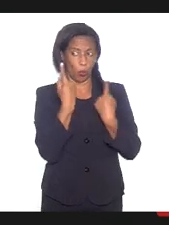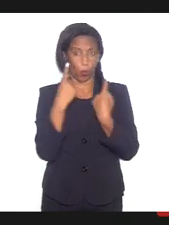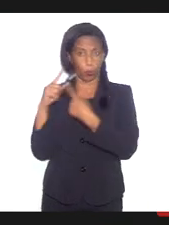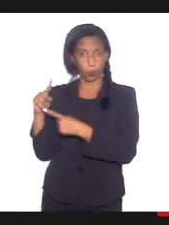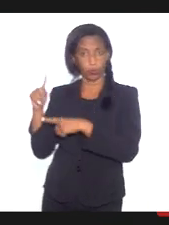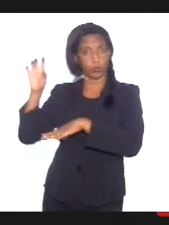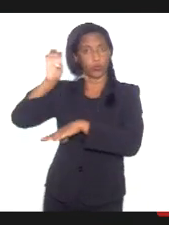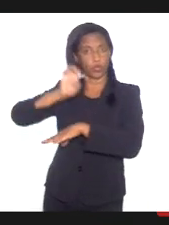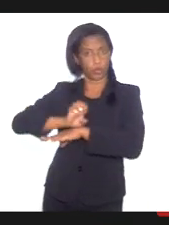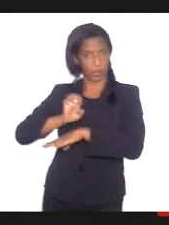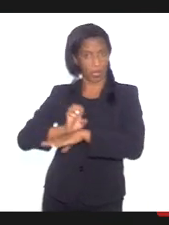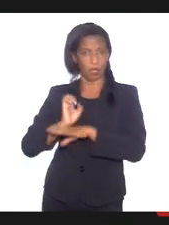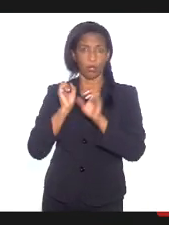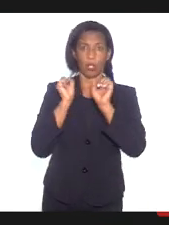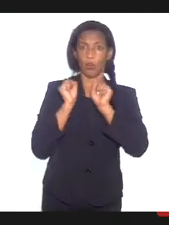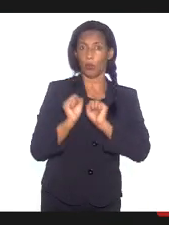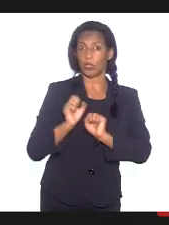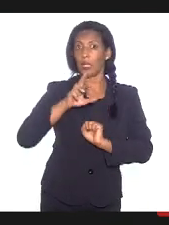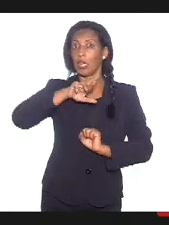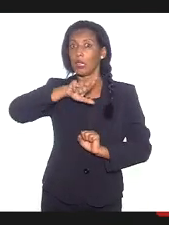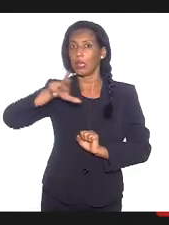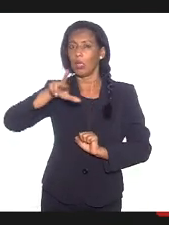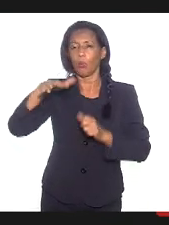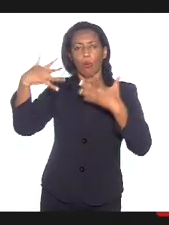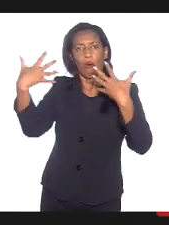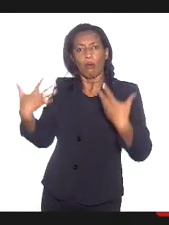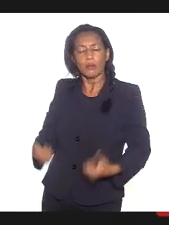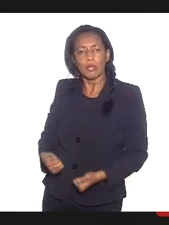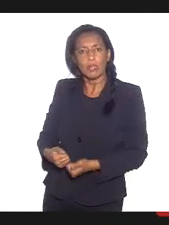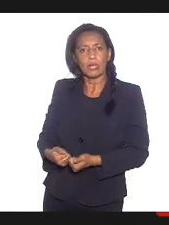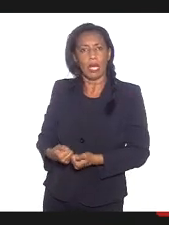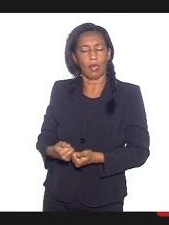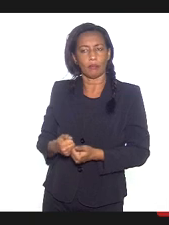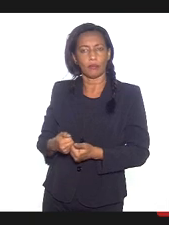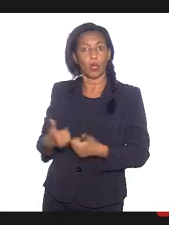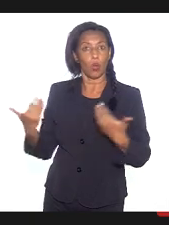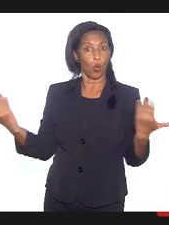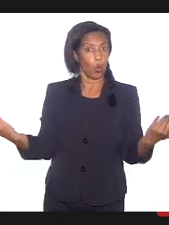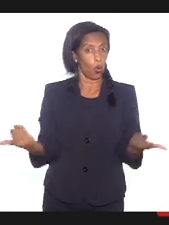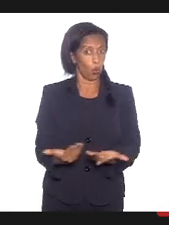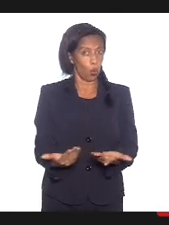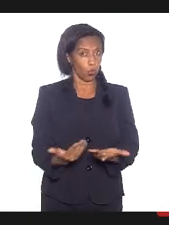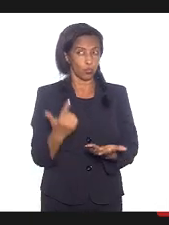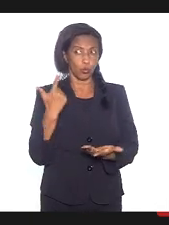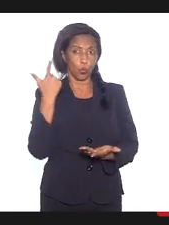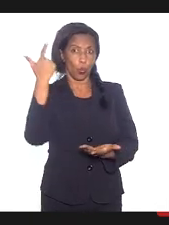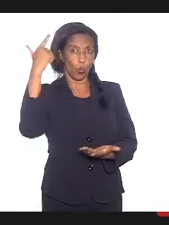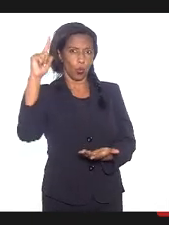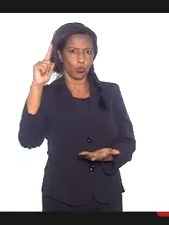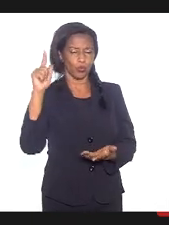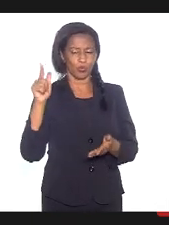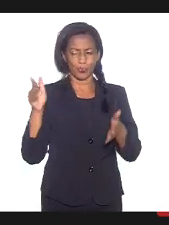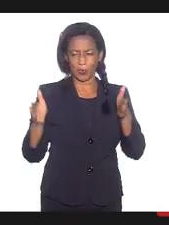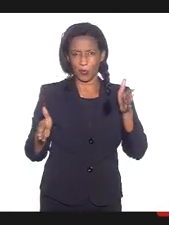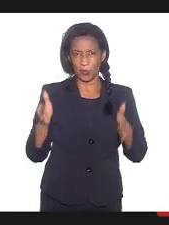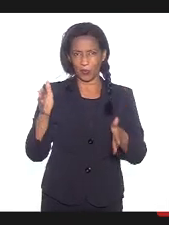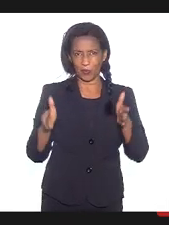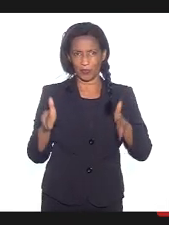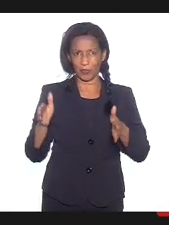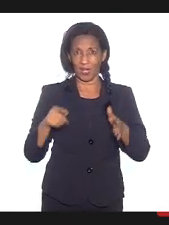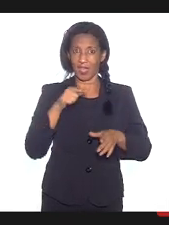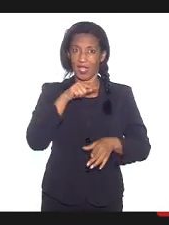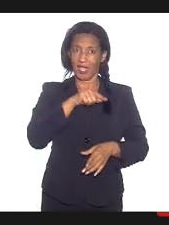que poderia não tolerar a sua religião minoritária, hoje nós estamos num outro momento entre os